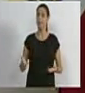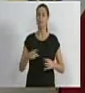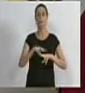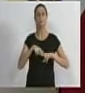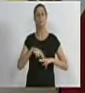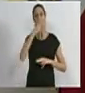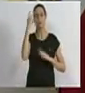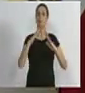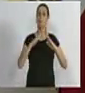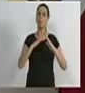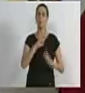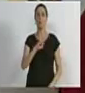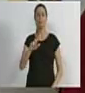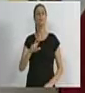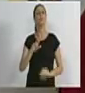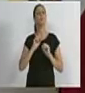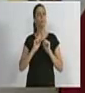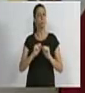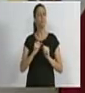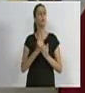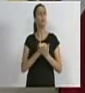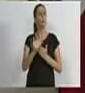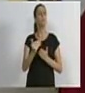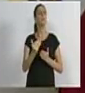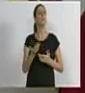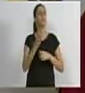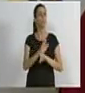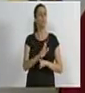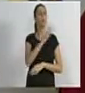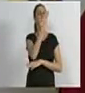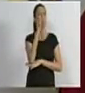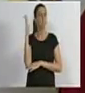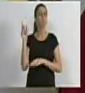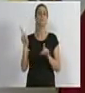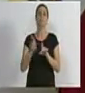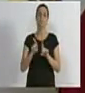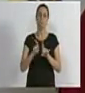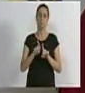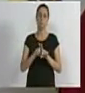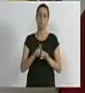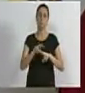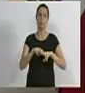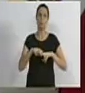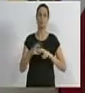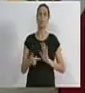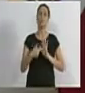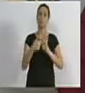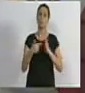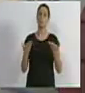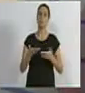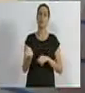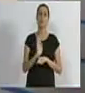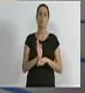podia se concentrar um pouquinho, e ajudar, a contribuir com a natureza. E para contribuir com a natureza, gostaria que a TVE mostrasse um vídeo.